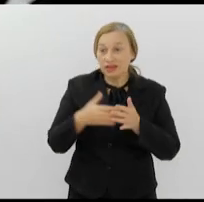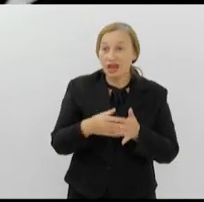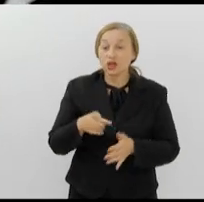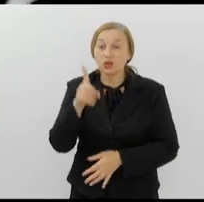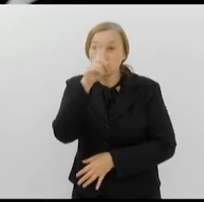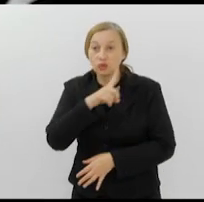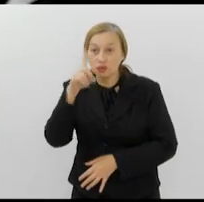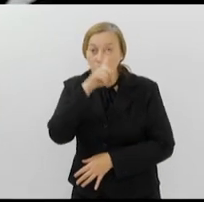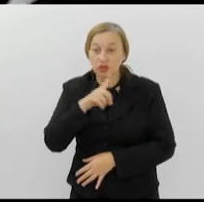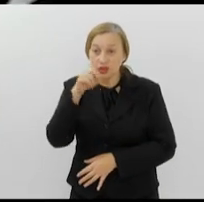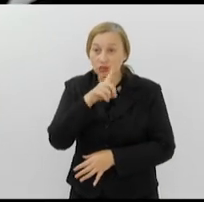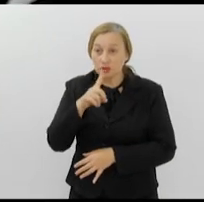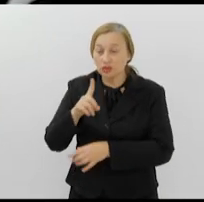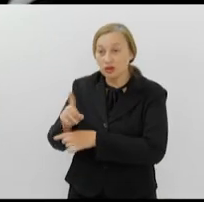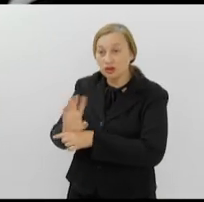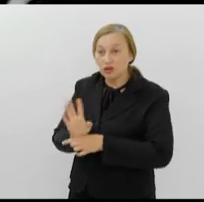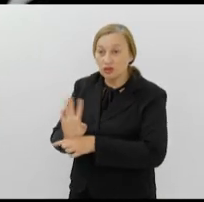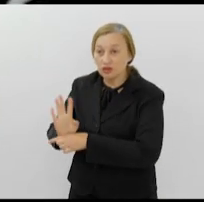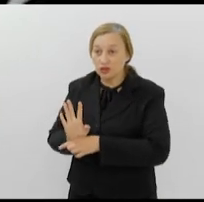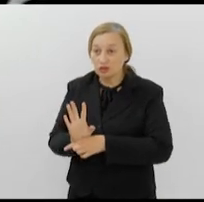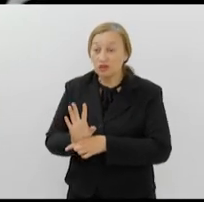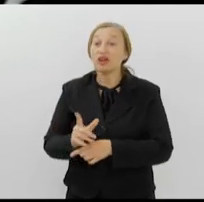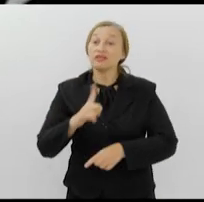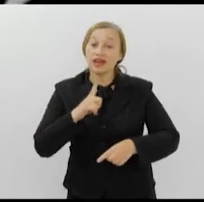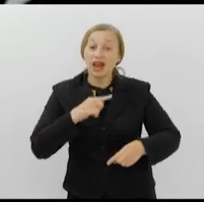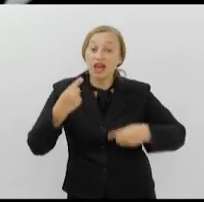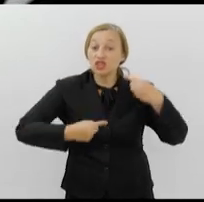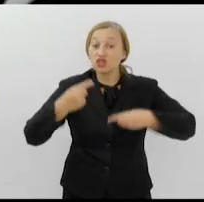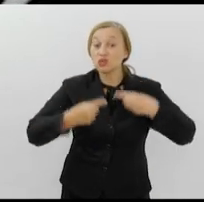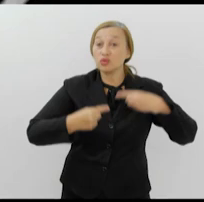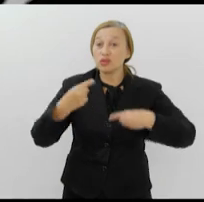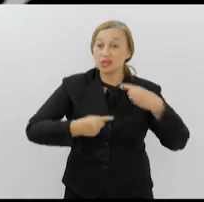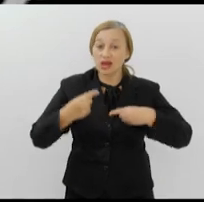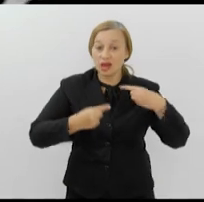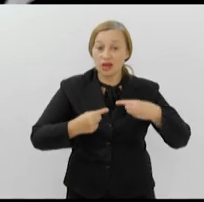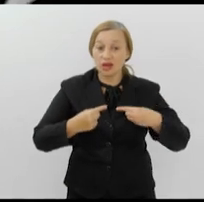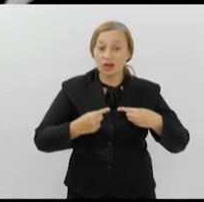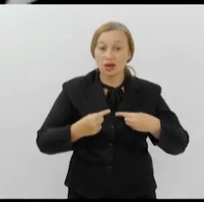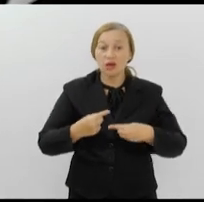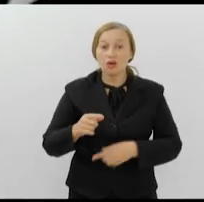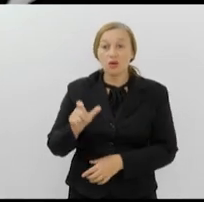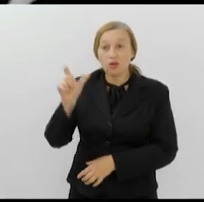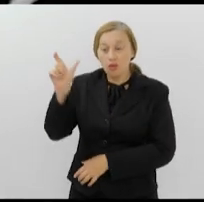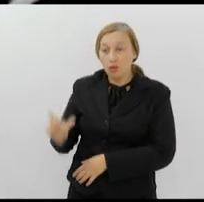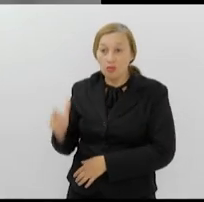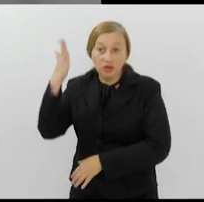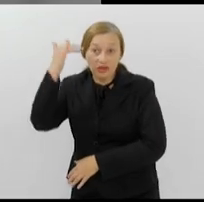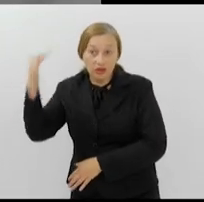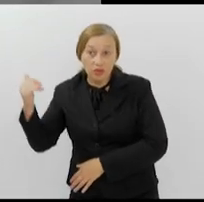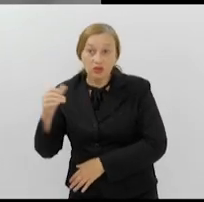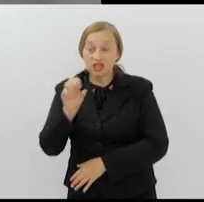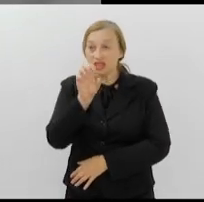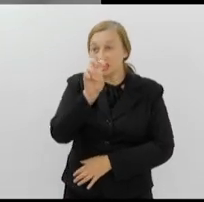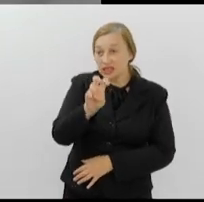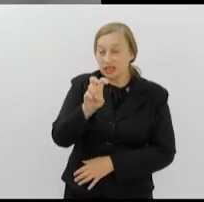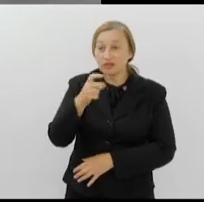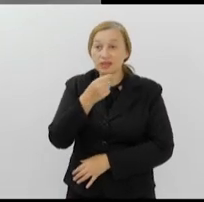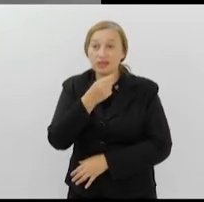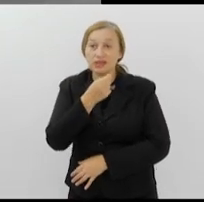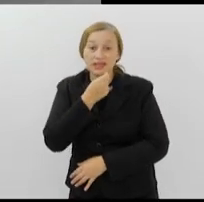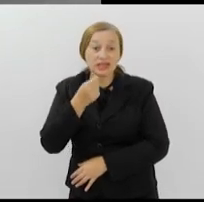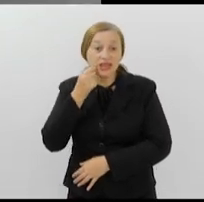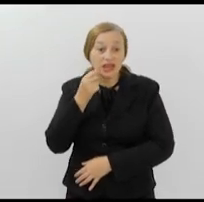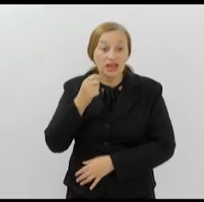filmes, a programação contará com um debate com a presença de Jean-Claude Bernadet no dia 5 de setembro, quinta-feira,